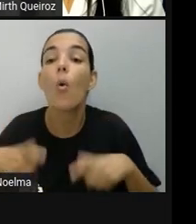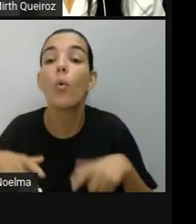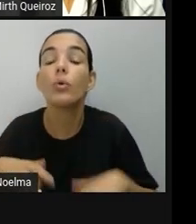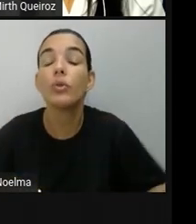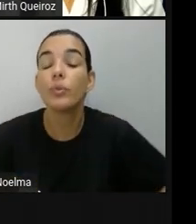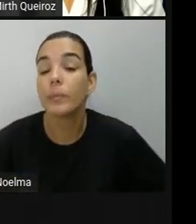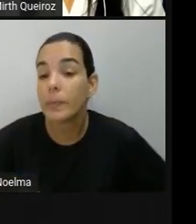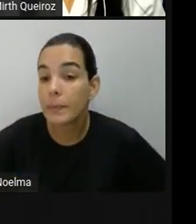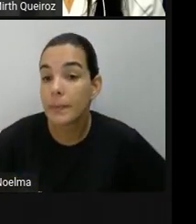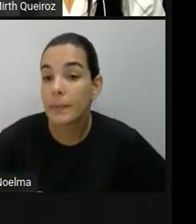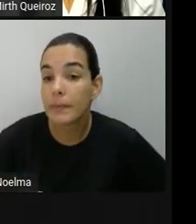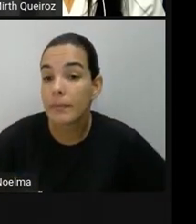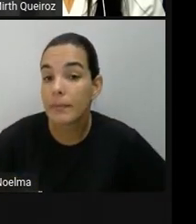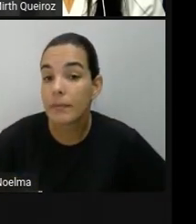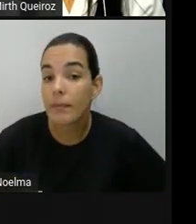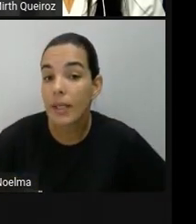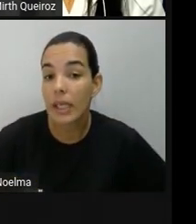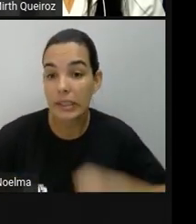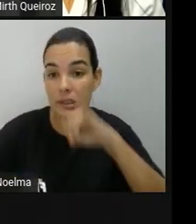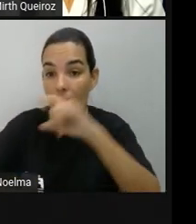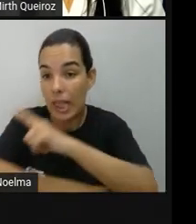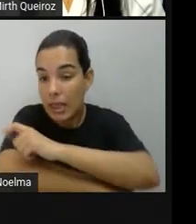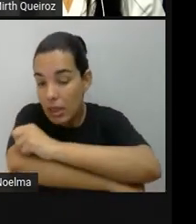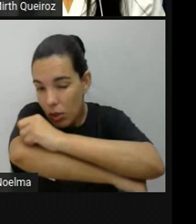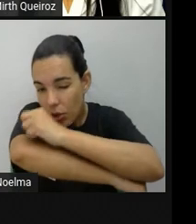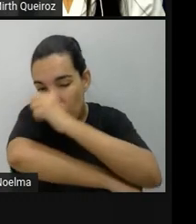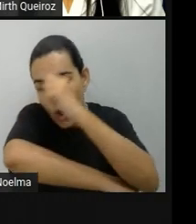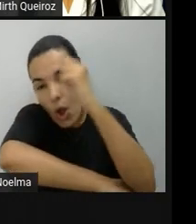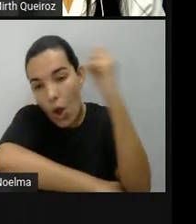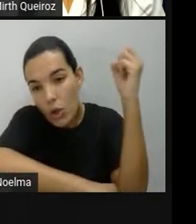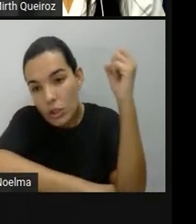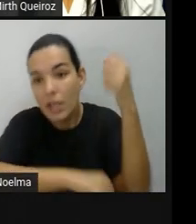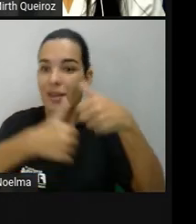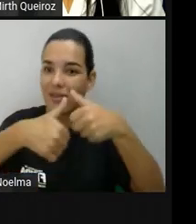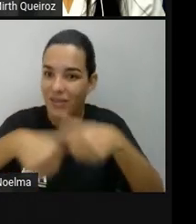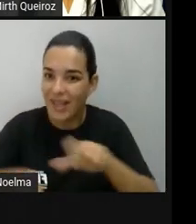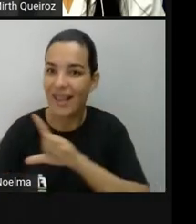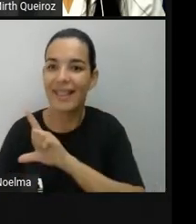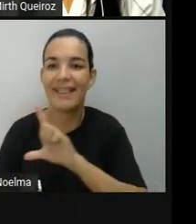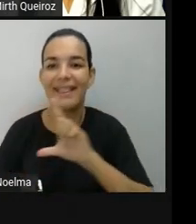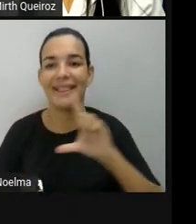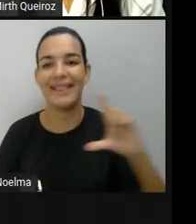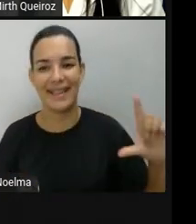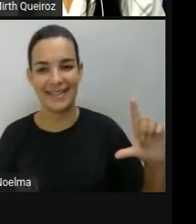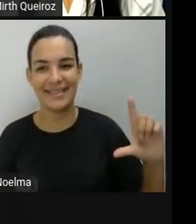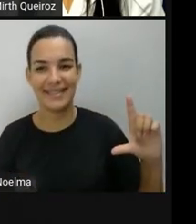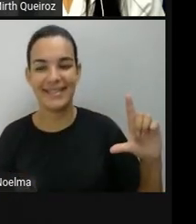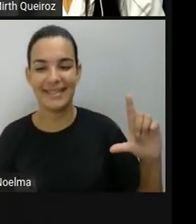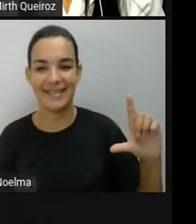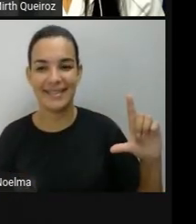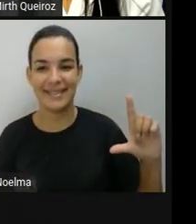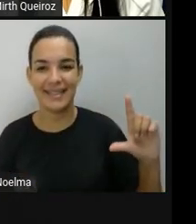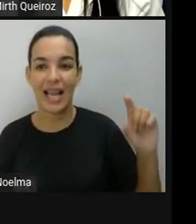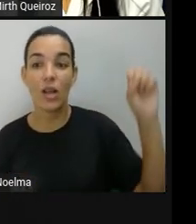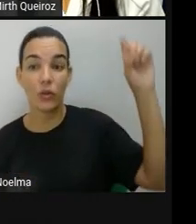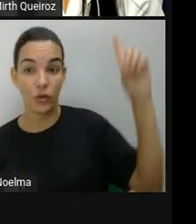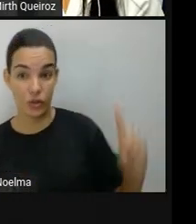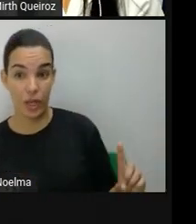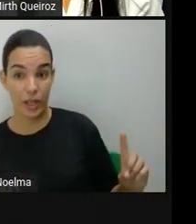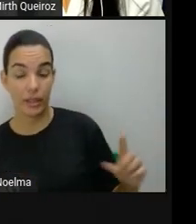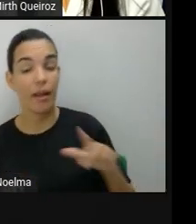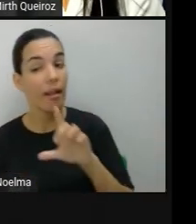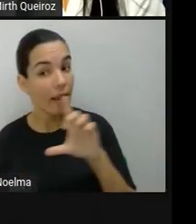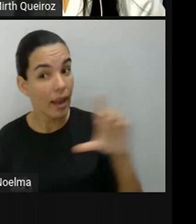analisar os pontos cardeais. Fica a leste. A leste, né. A direita é a